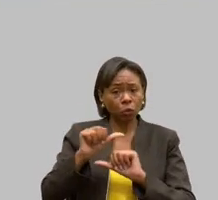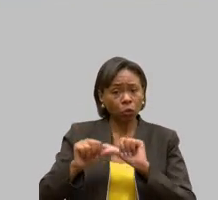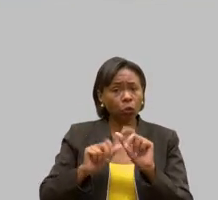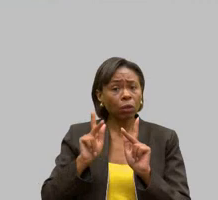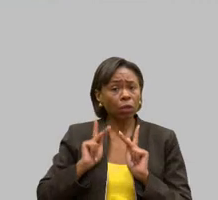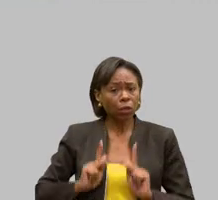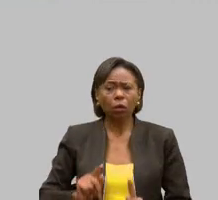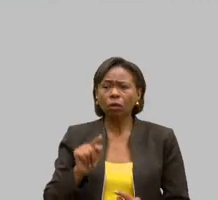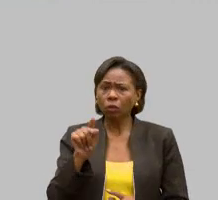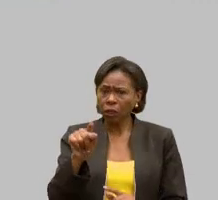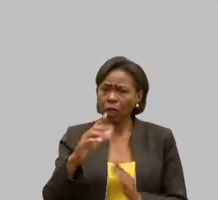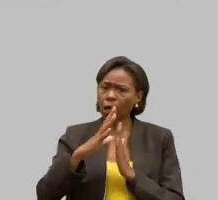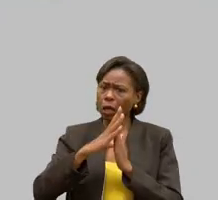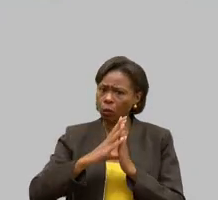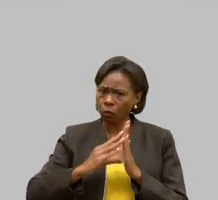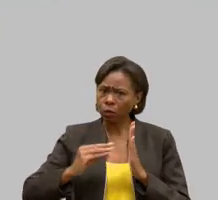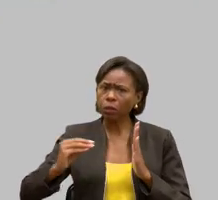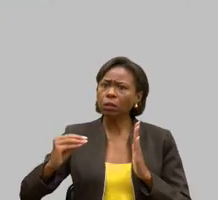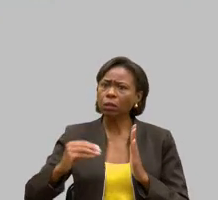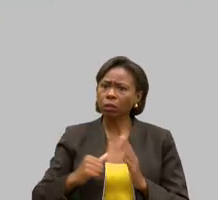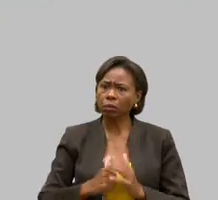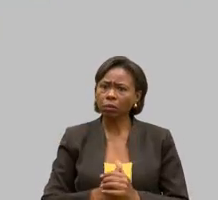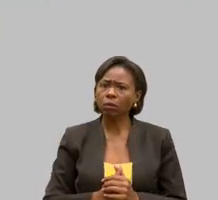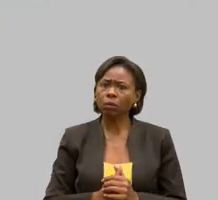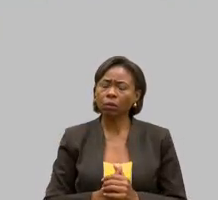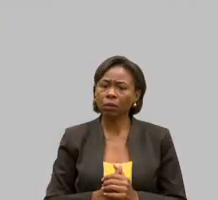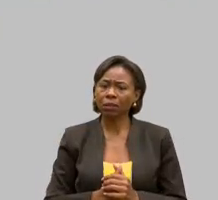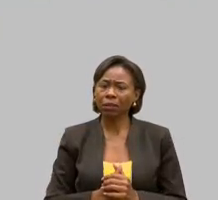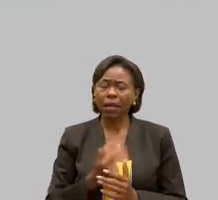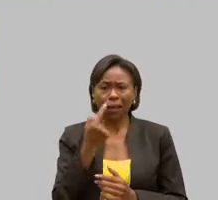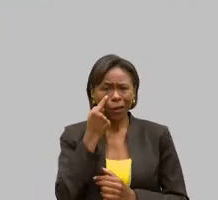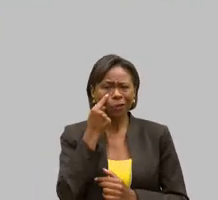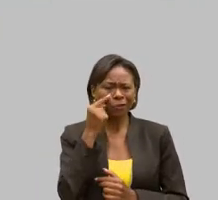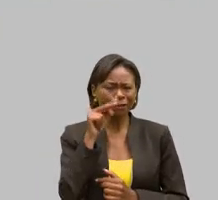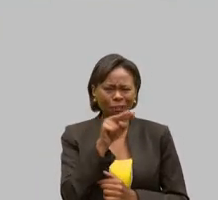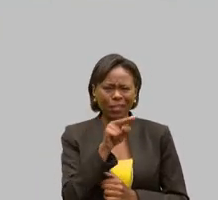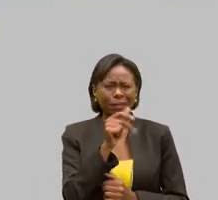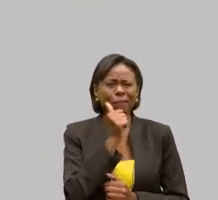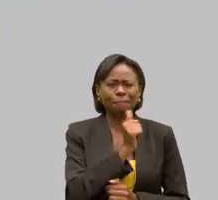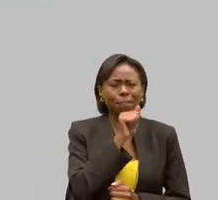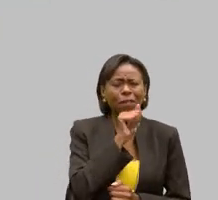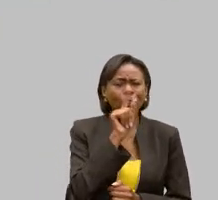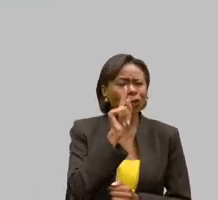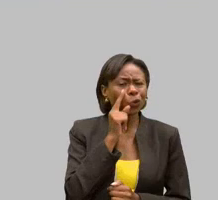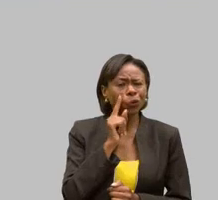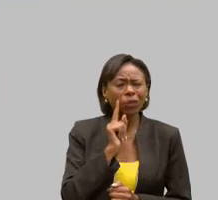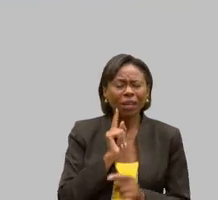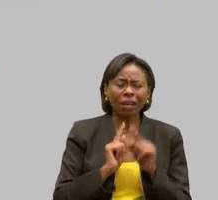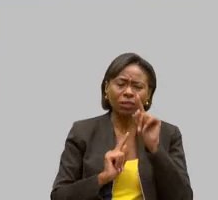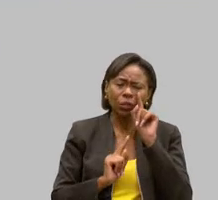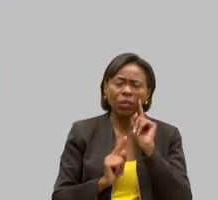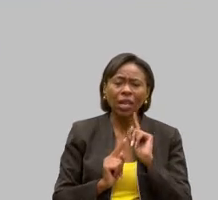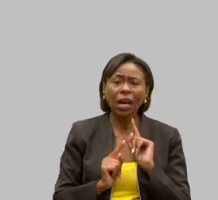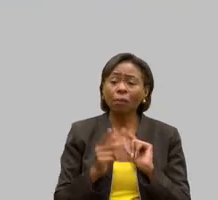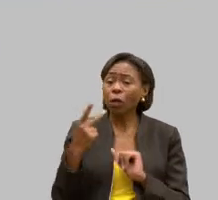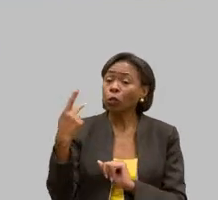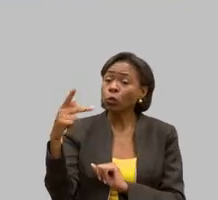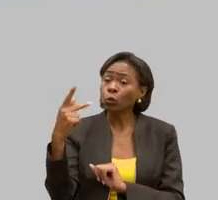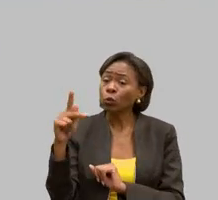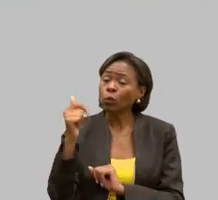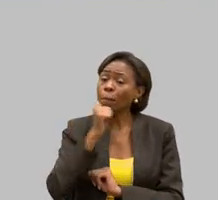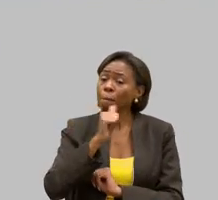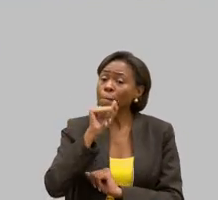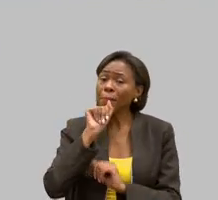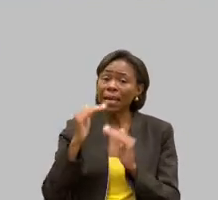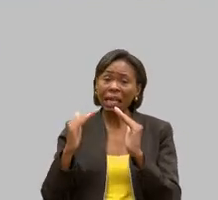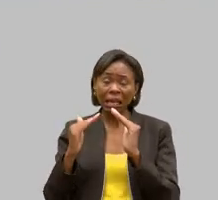maravilhoso. Eu remeto àquela mãe que chorava, hoje tem uma mãe que está em casa que você zela dela, ela não enxerga direito, você deixa